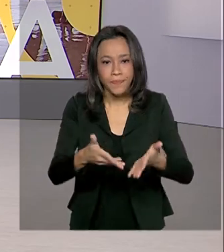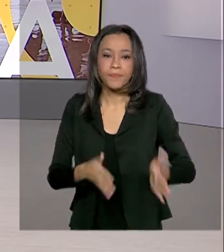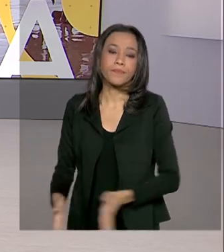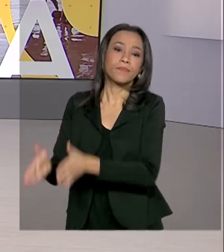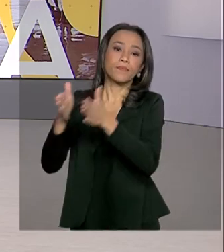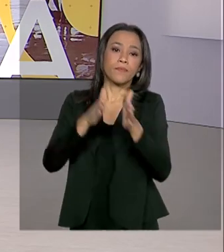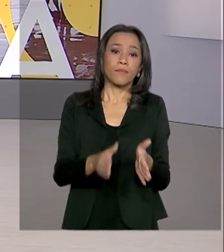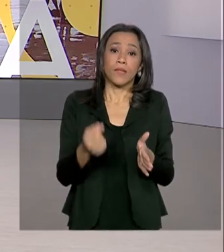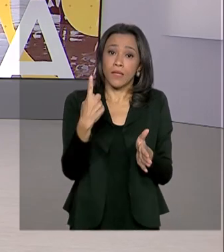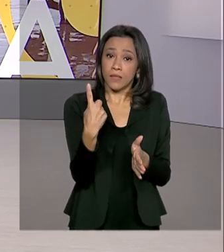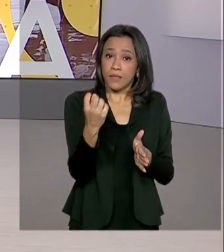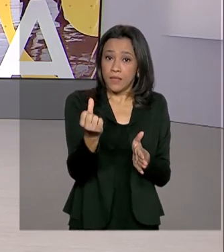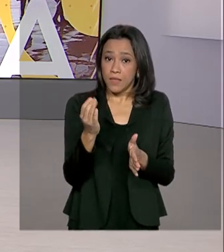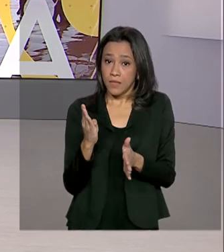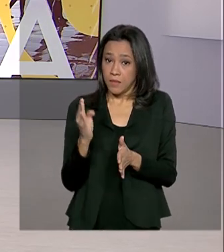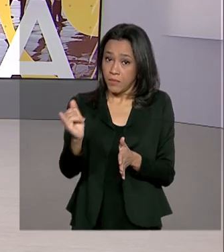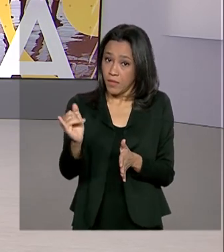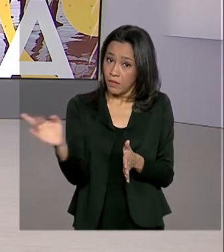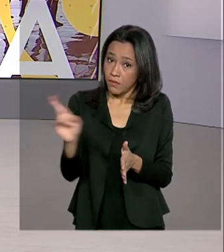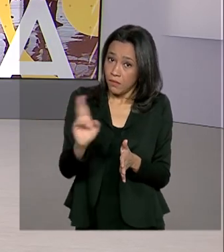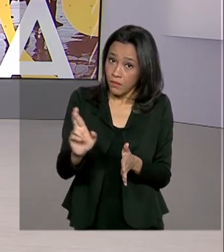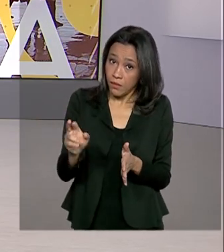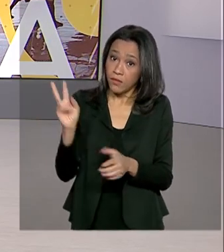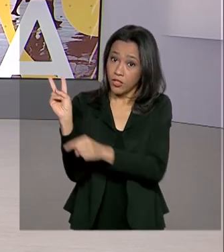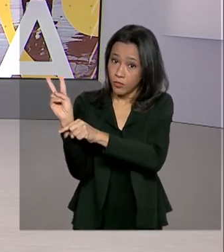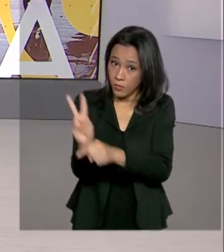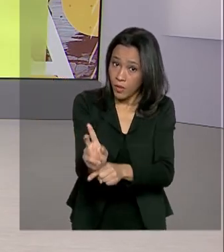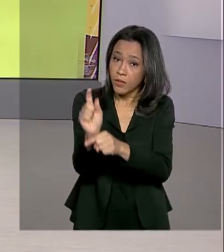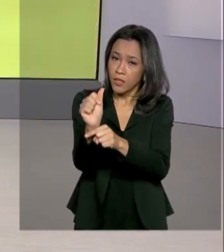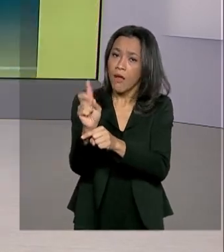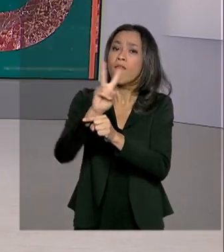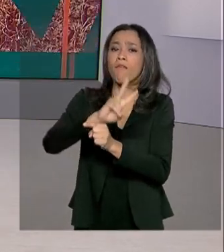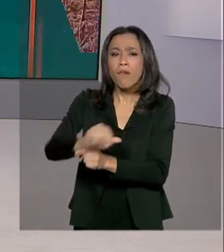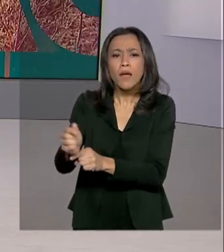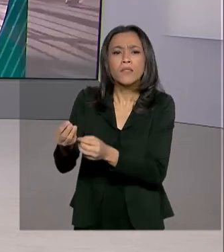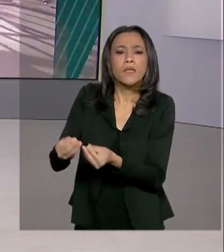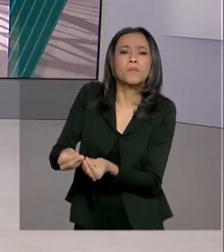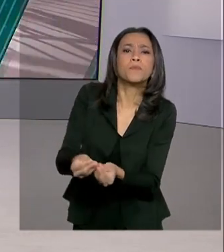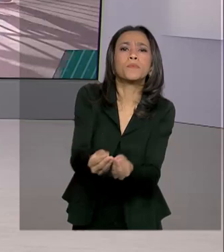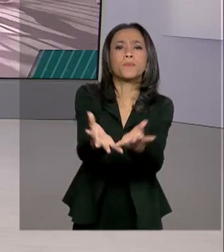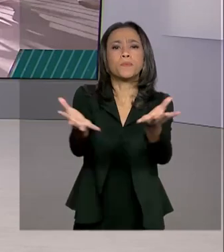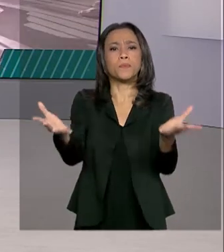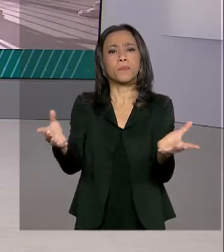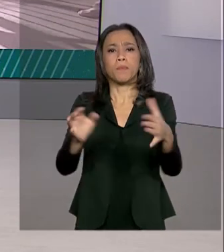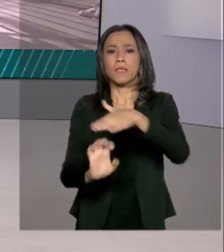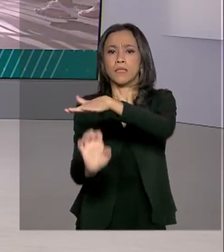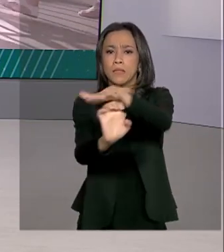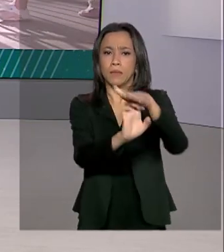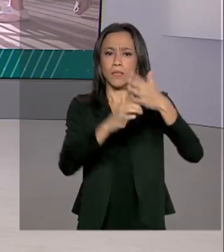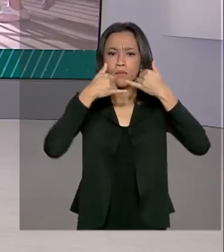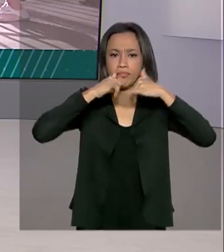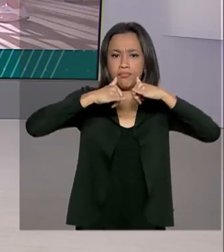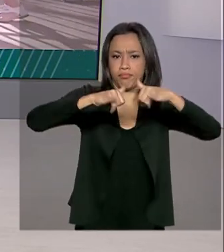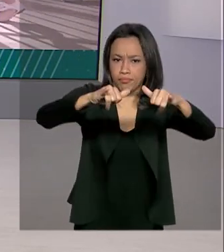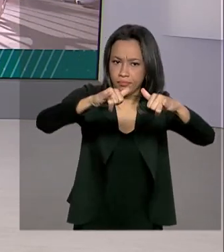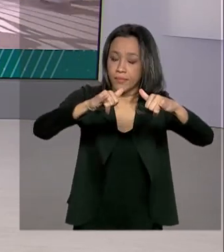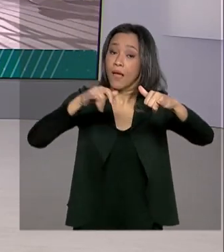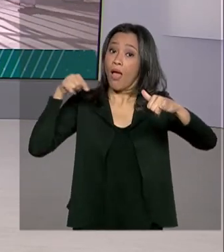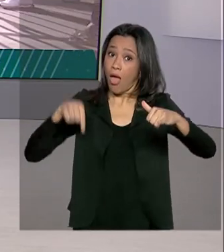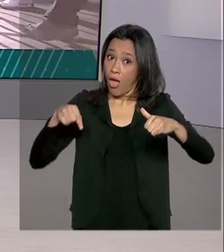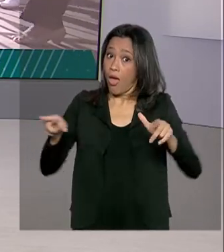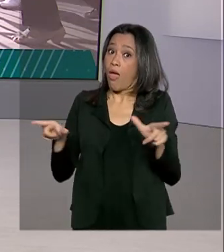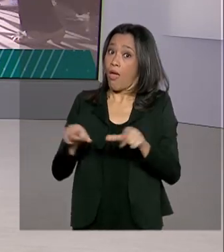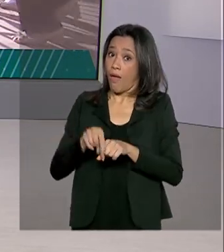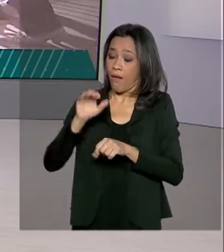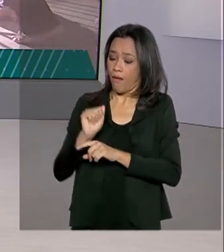16 bilhões em empréstimos vão ser liberados para as distribuidoras de energia elétrica. A medida da ANEEL quer